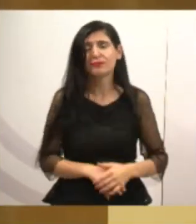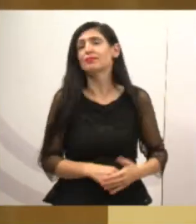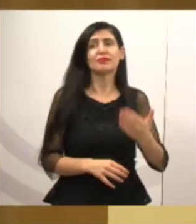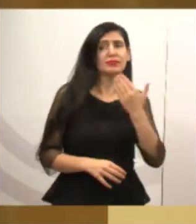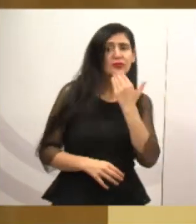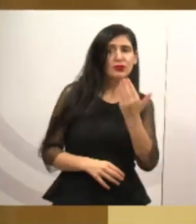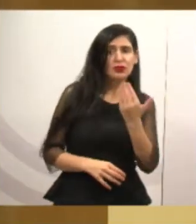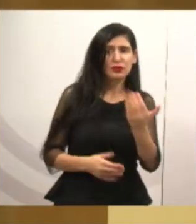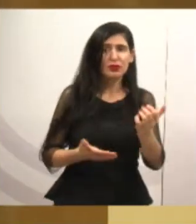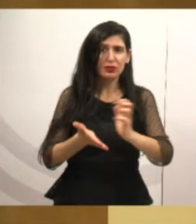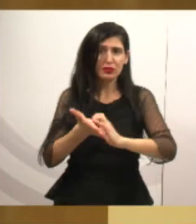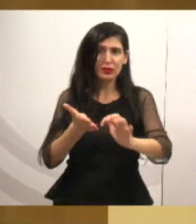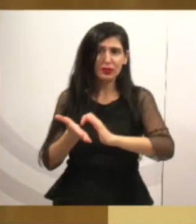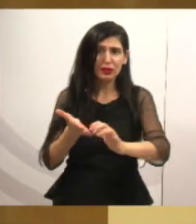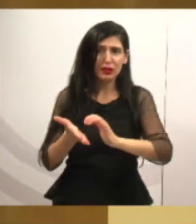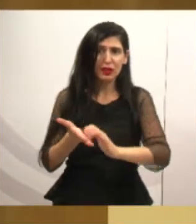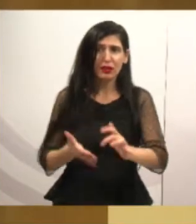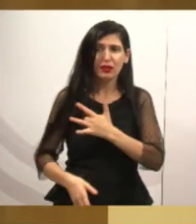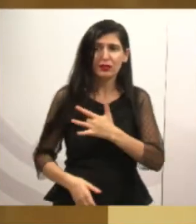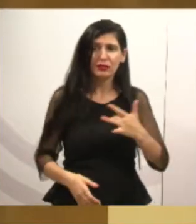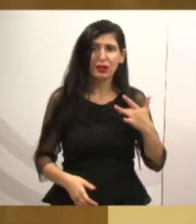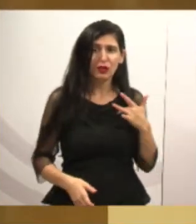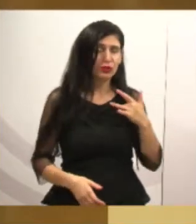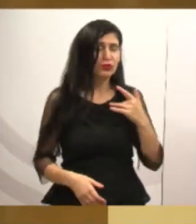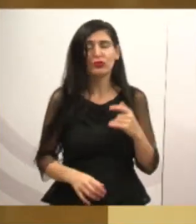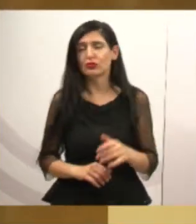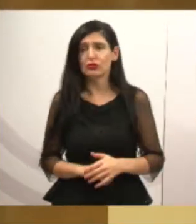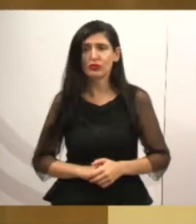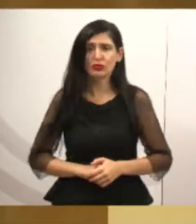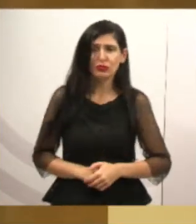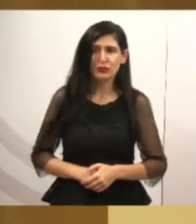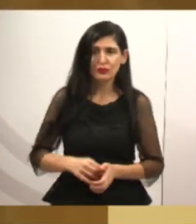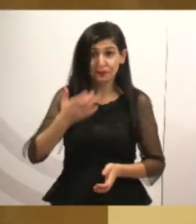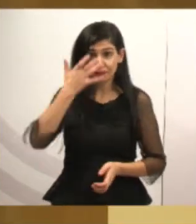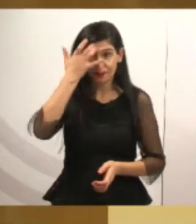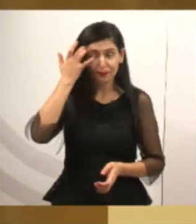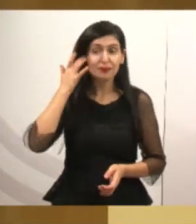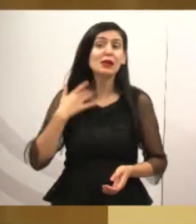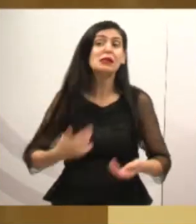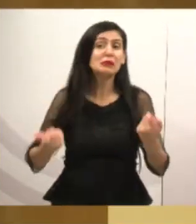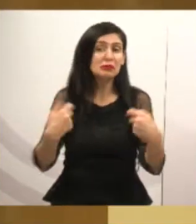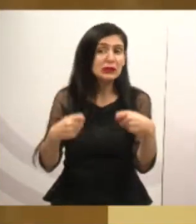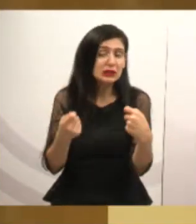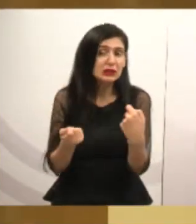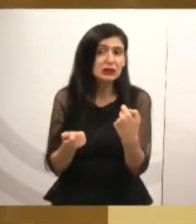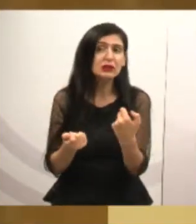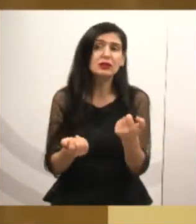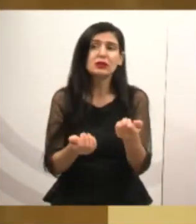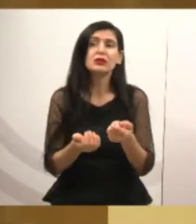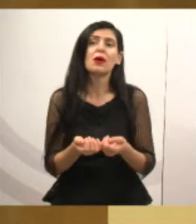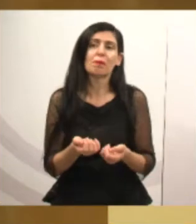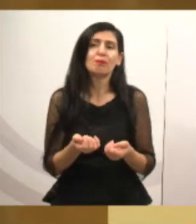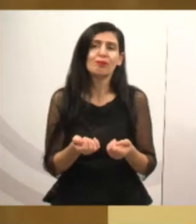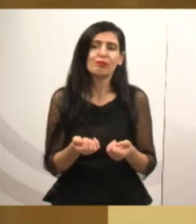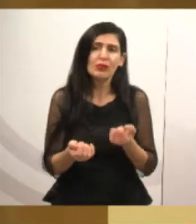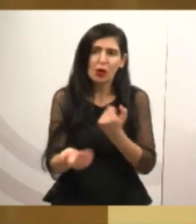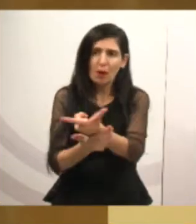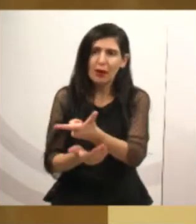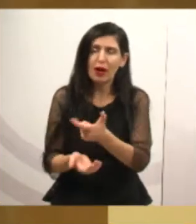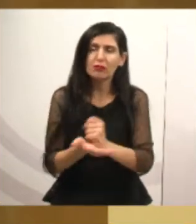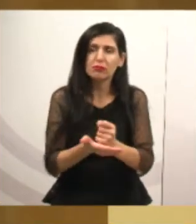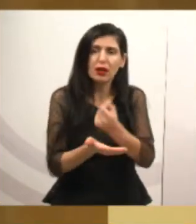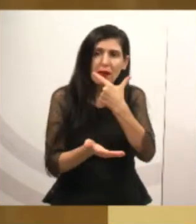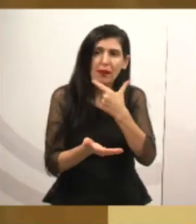de saúde reveja a situação e reposicione o mais rápido possível esses remédios que estão em falta na rede, que a